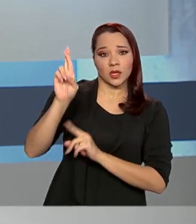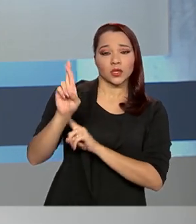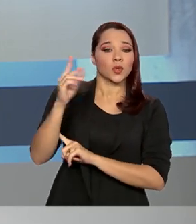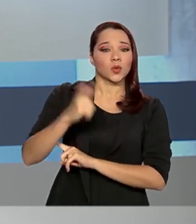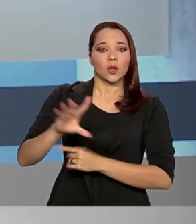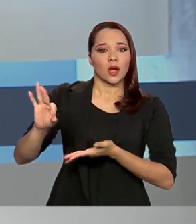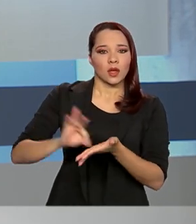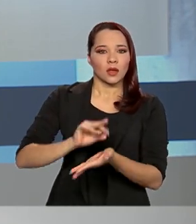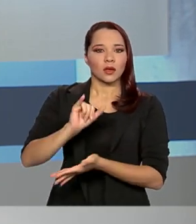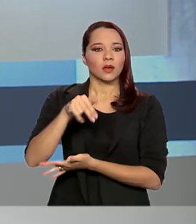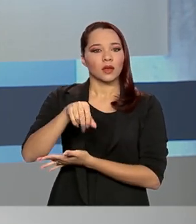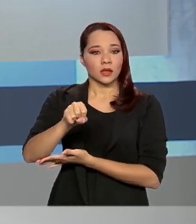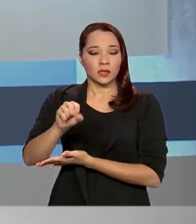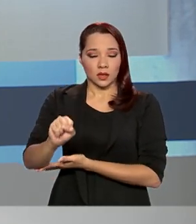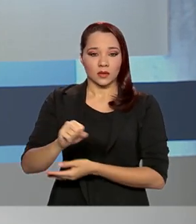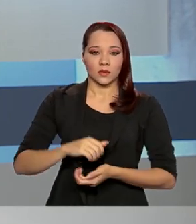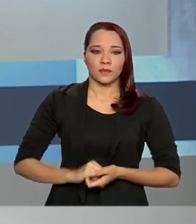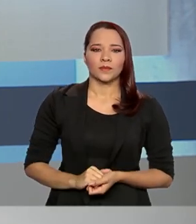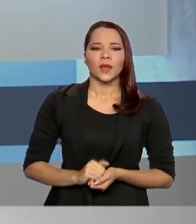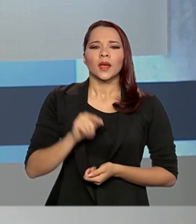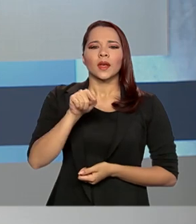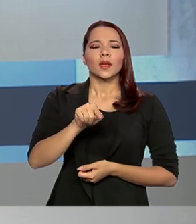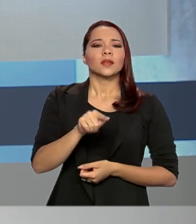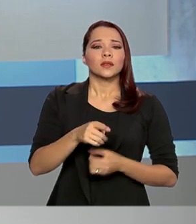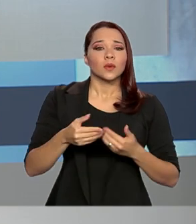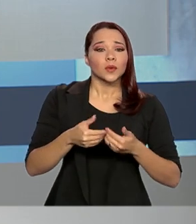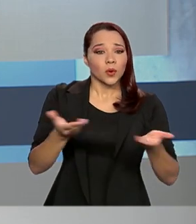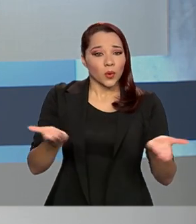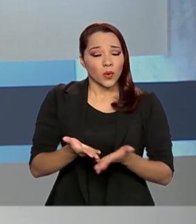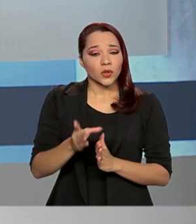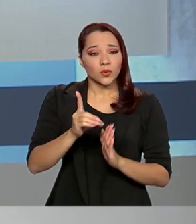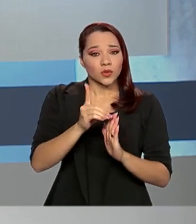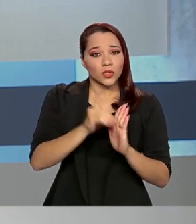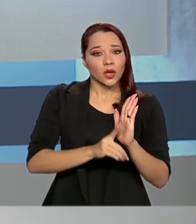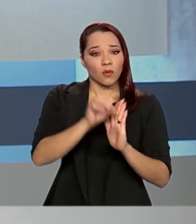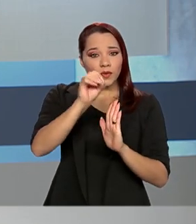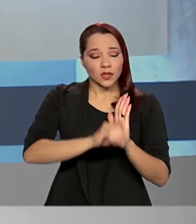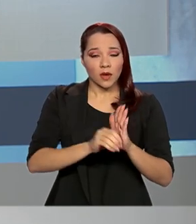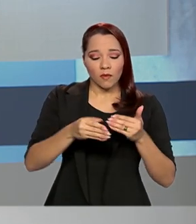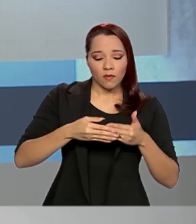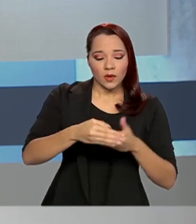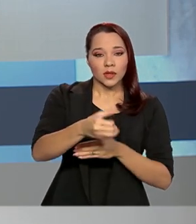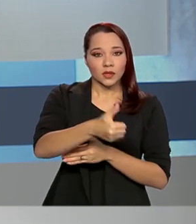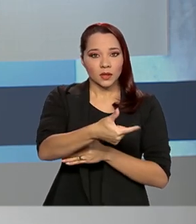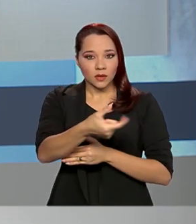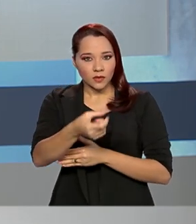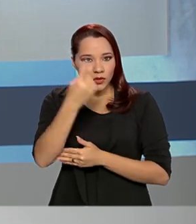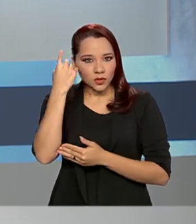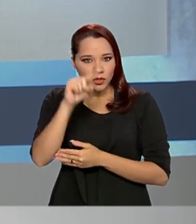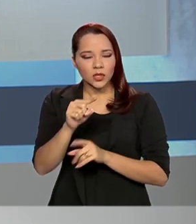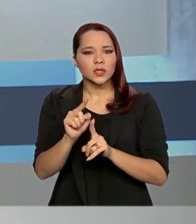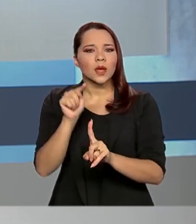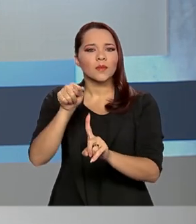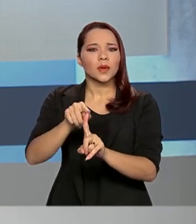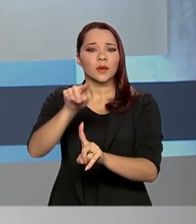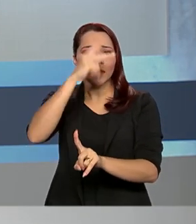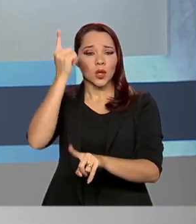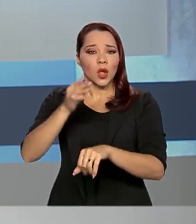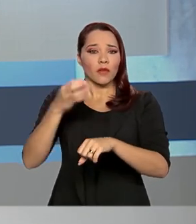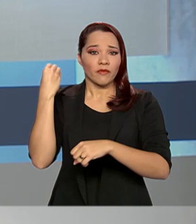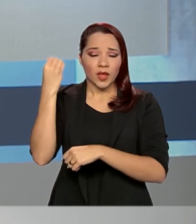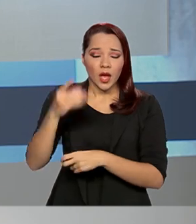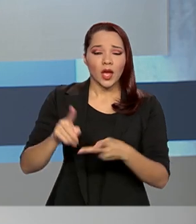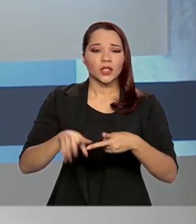cadastrado junto ao INSS. A medida que saiu hoje no diário oficial vale por 120 dias e se aplica em casos de